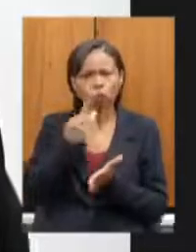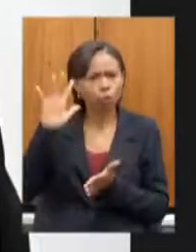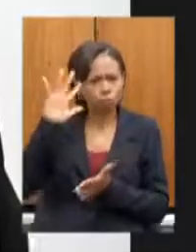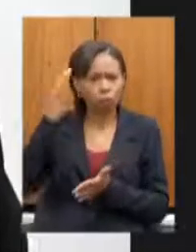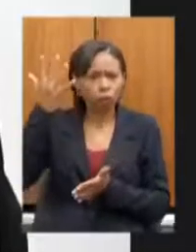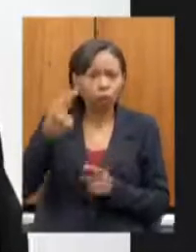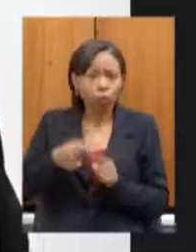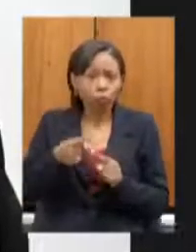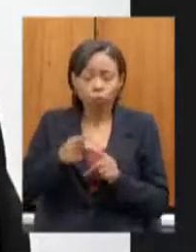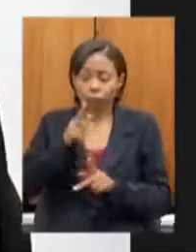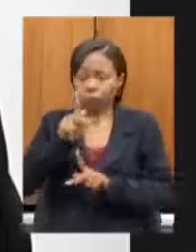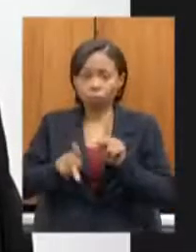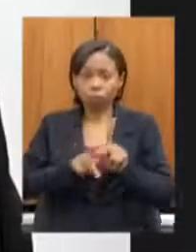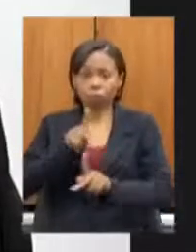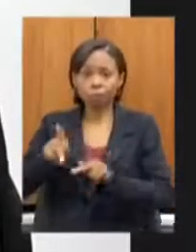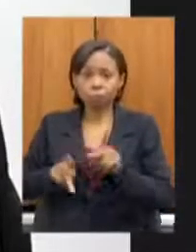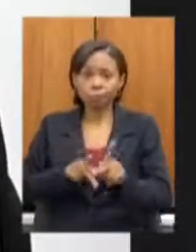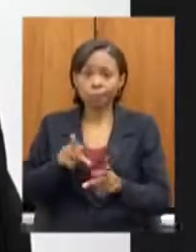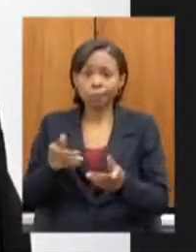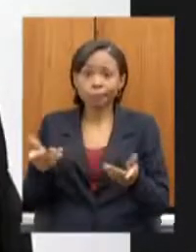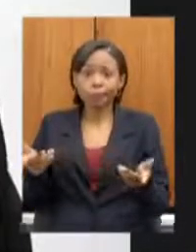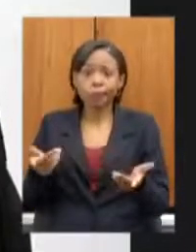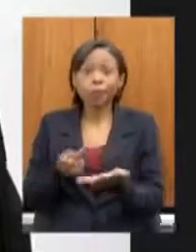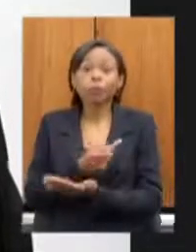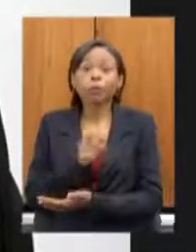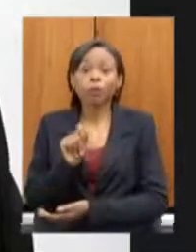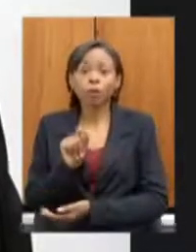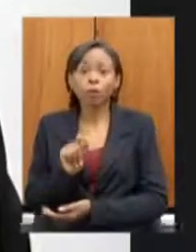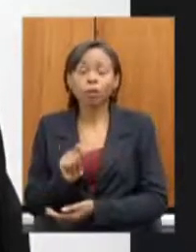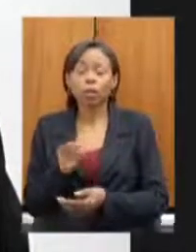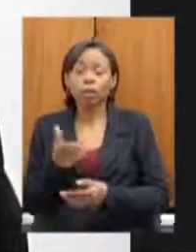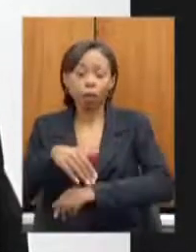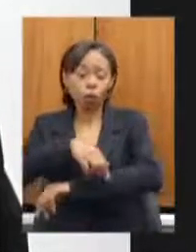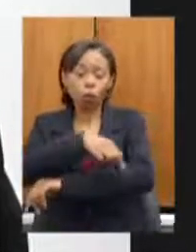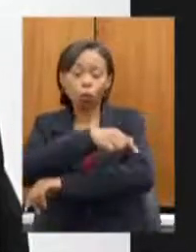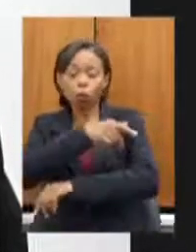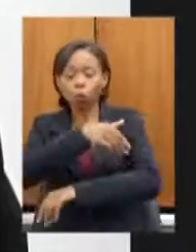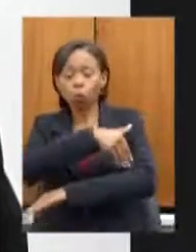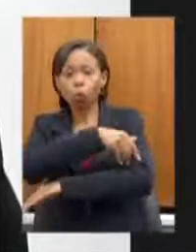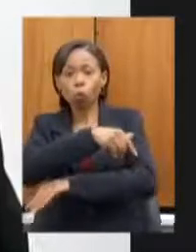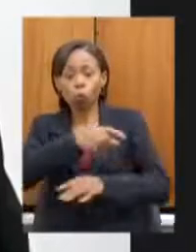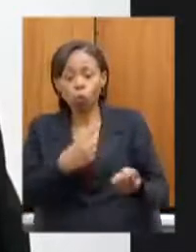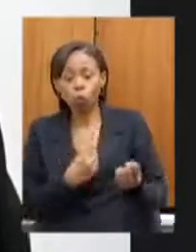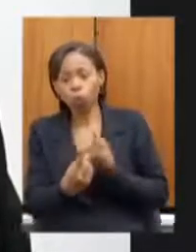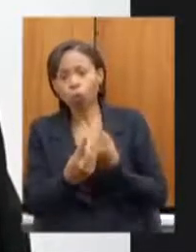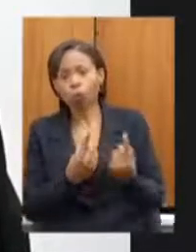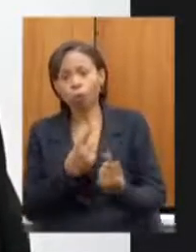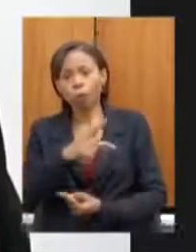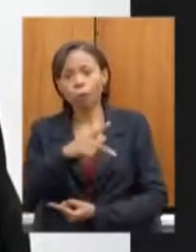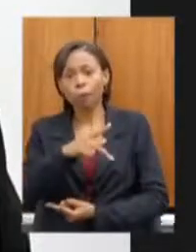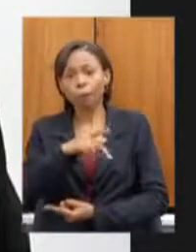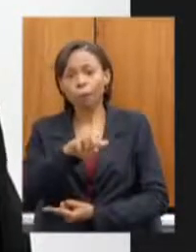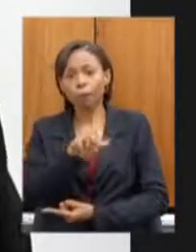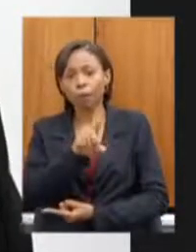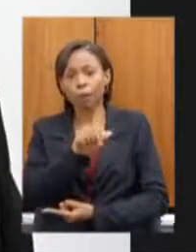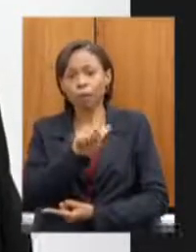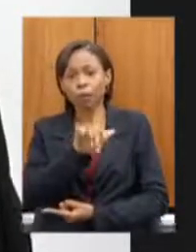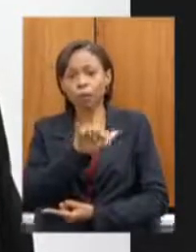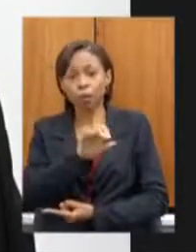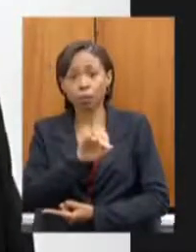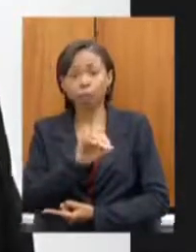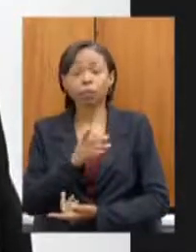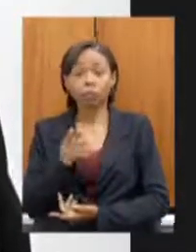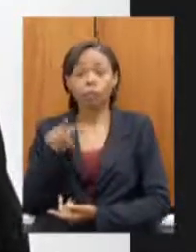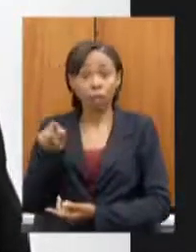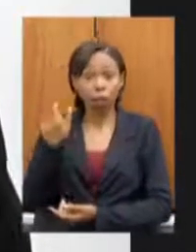fique com o ônus do pedágio que inclusive aqui cumprimenta o deputado Vigílio um cara extraordinário que inclusive